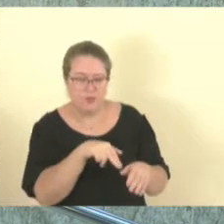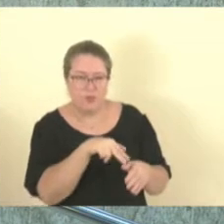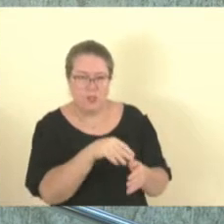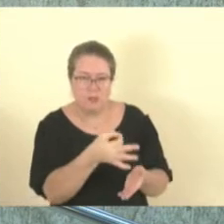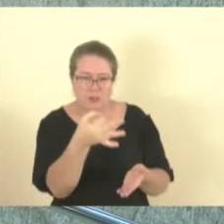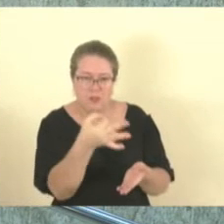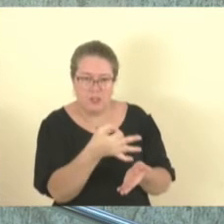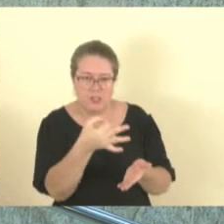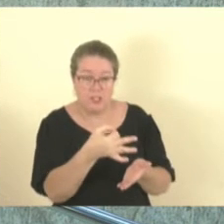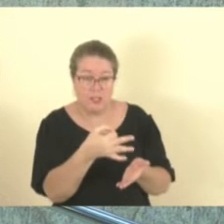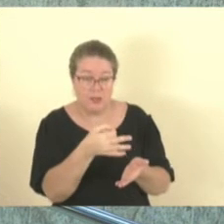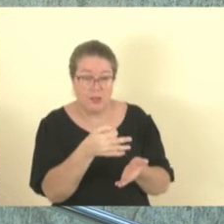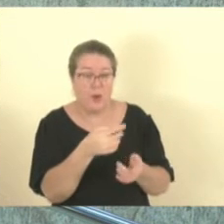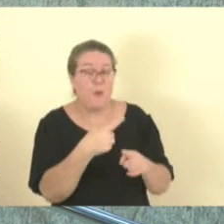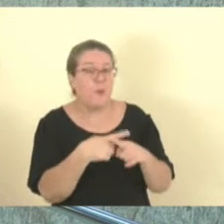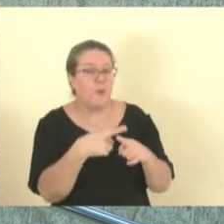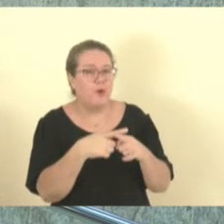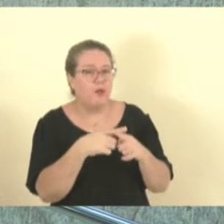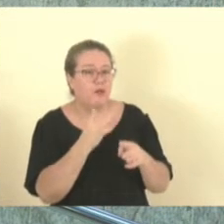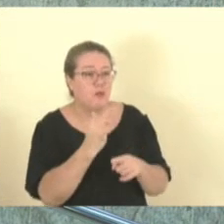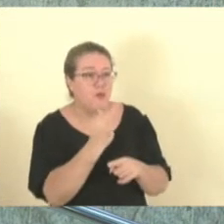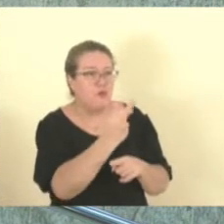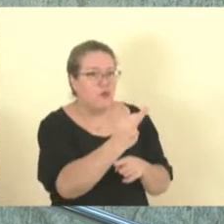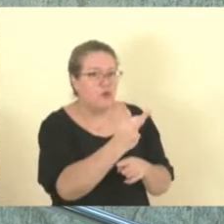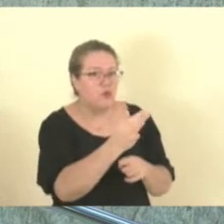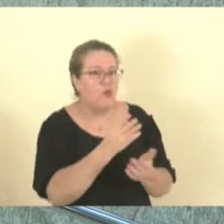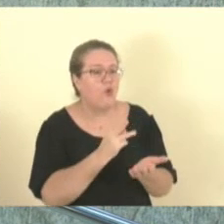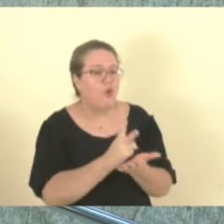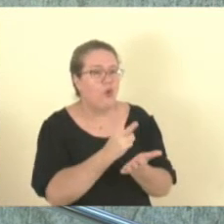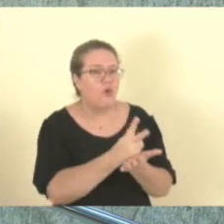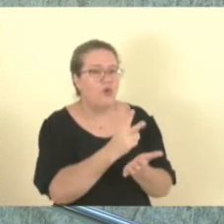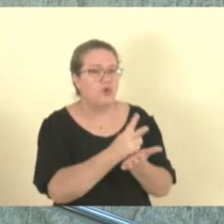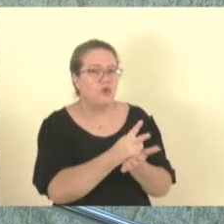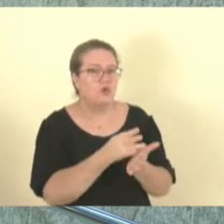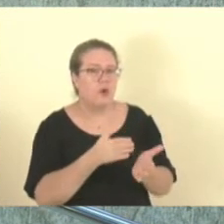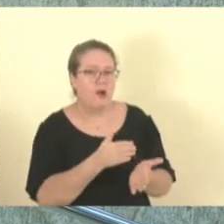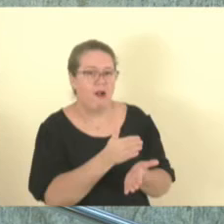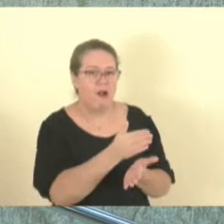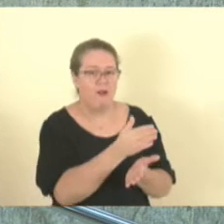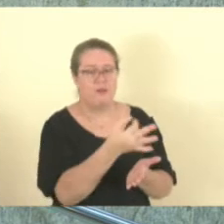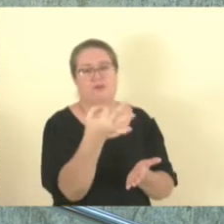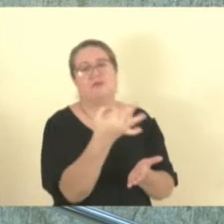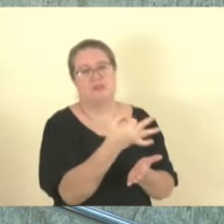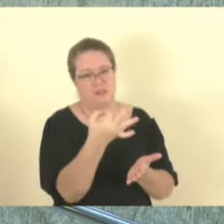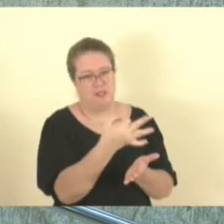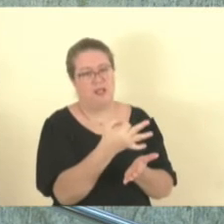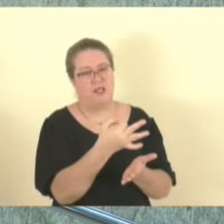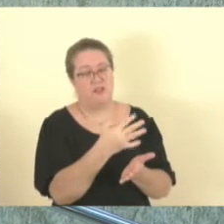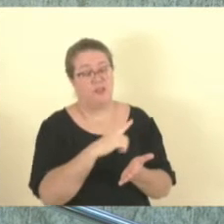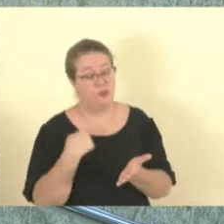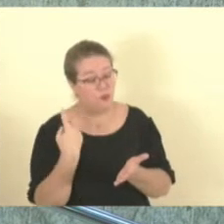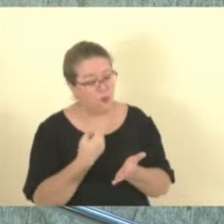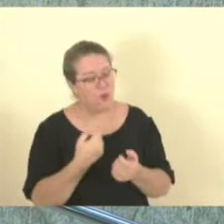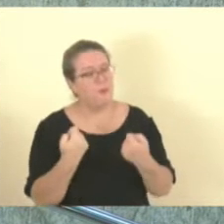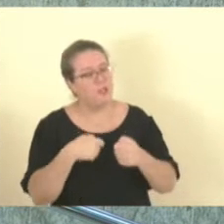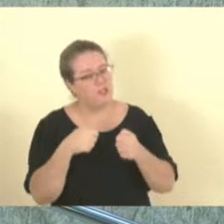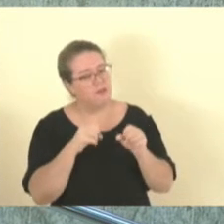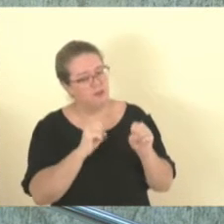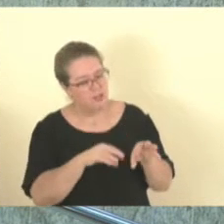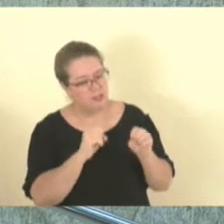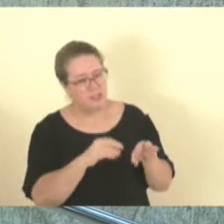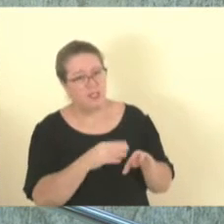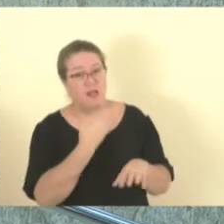envelhecer não se desviará dele. Então, é nessa idade e terra que nós devemos ensinar as nossas